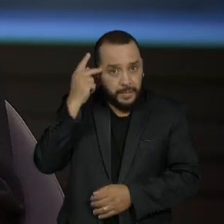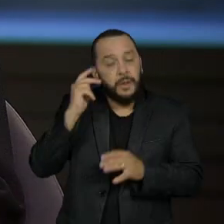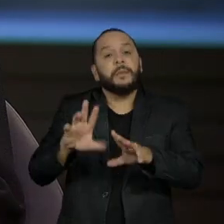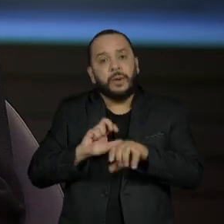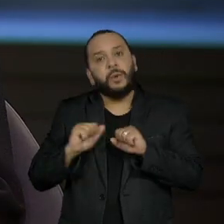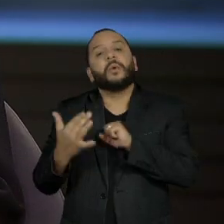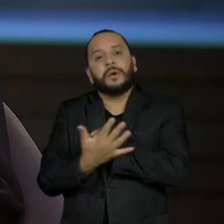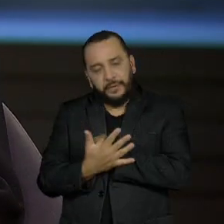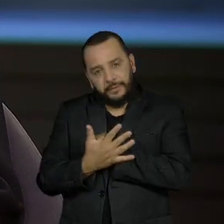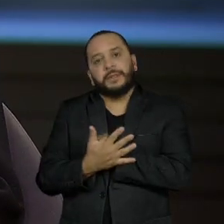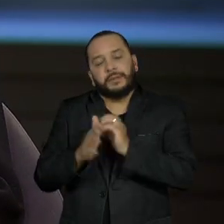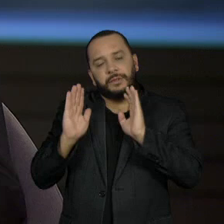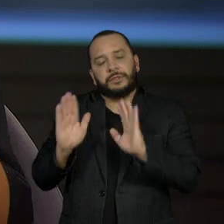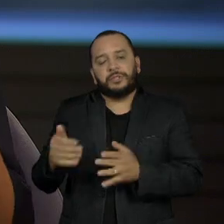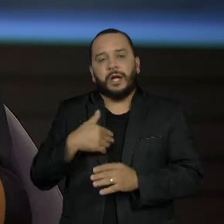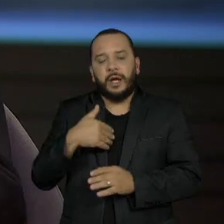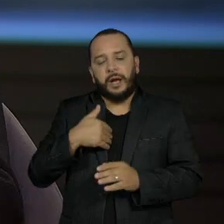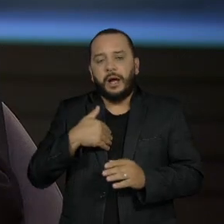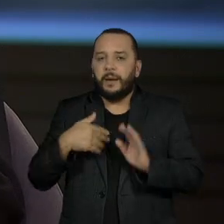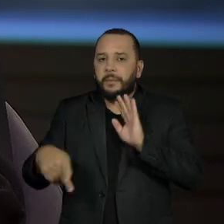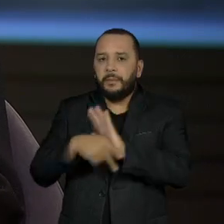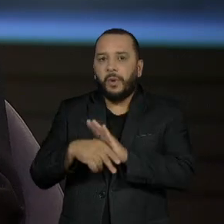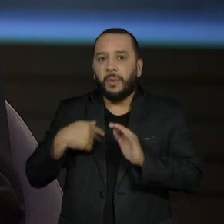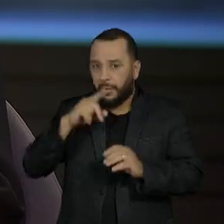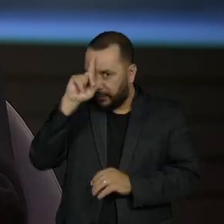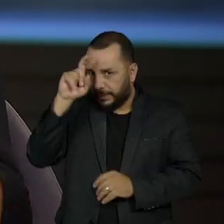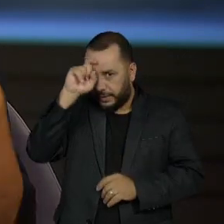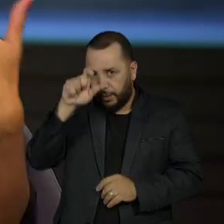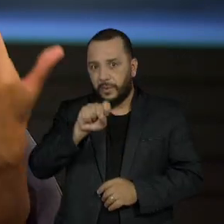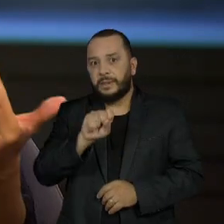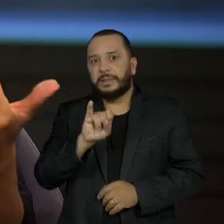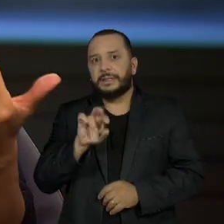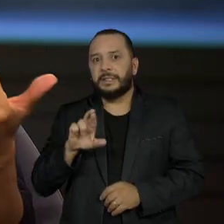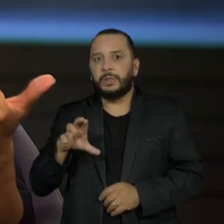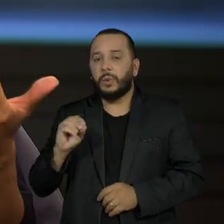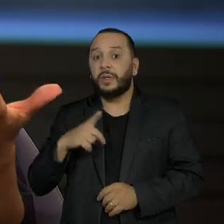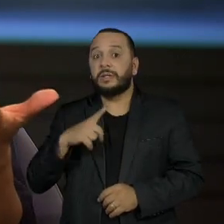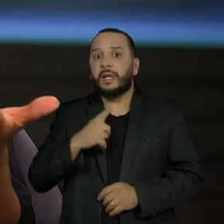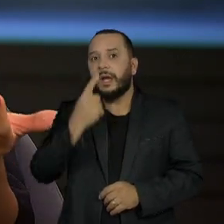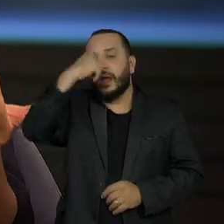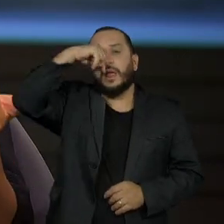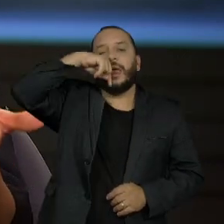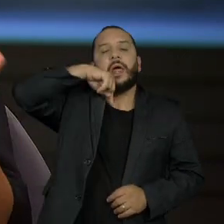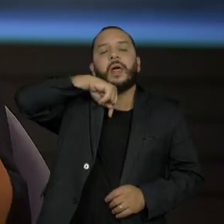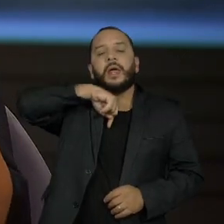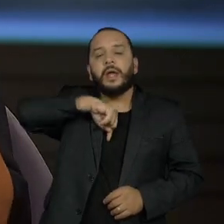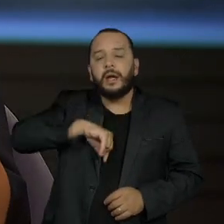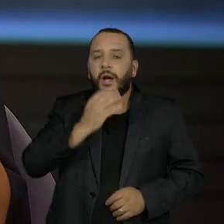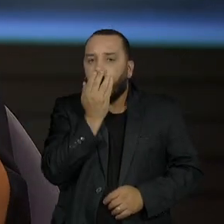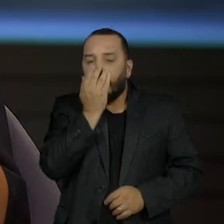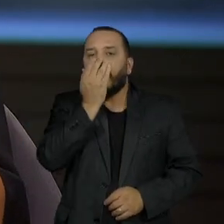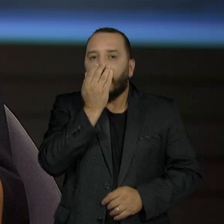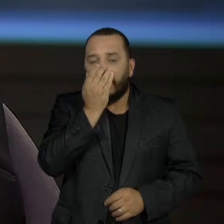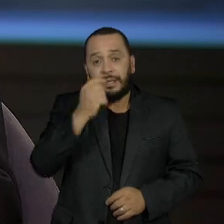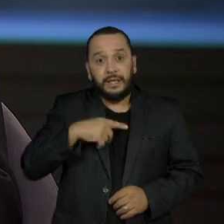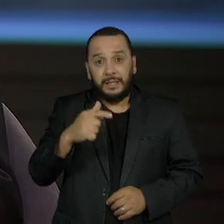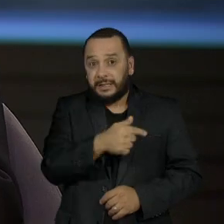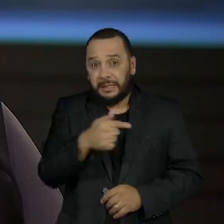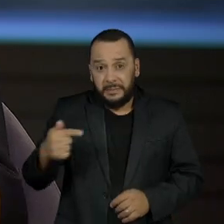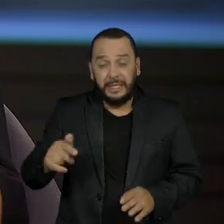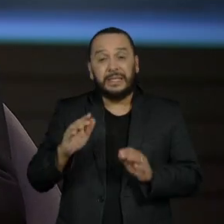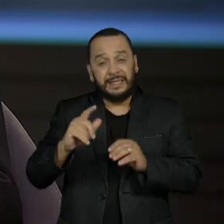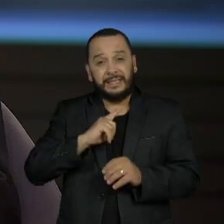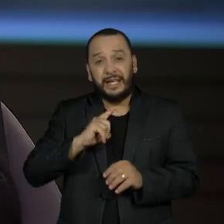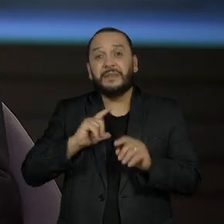-19, no Hospital Sírio-Libanês. Ele está entubado há muito tempo. Essa semana teve de se submeter, inclusive, a uma traqueostomia, um